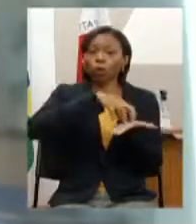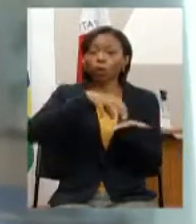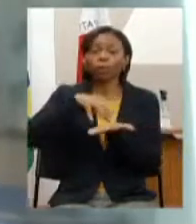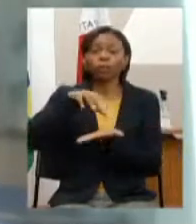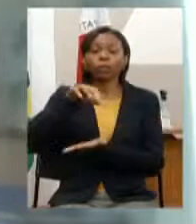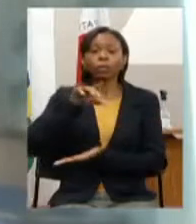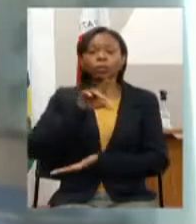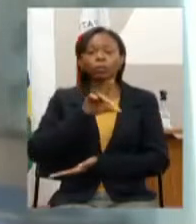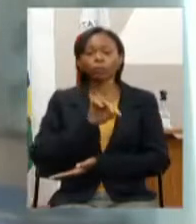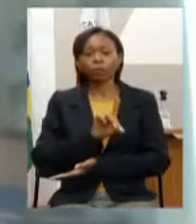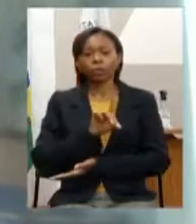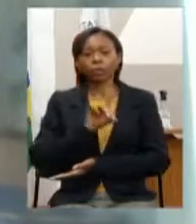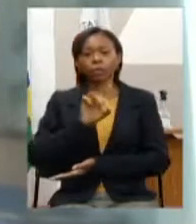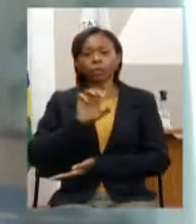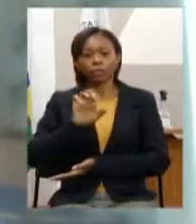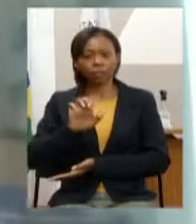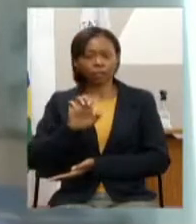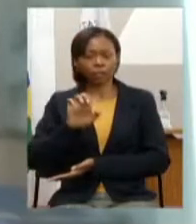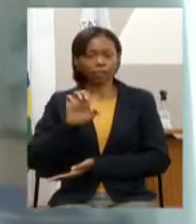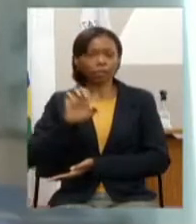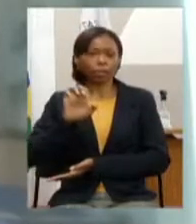hoje praticamente